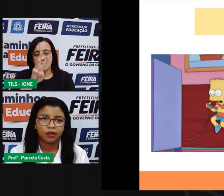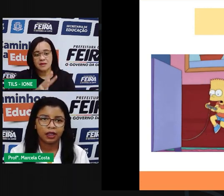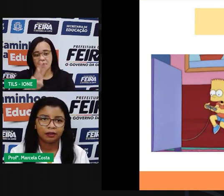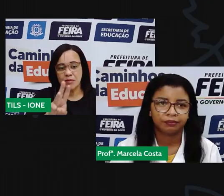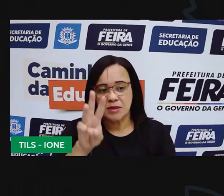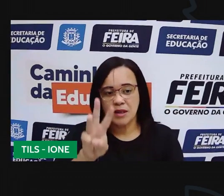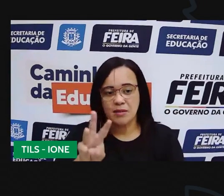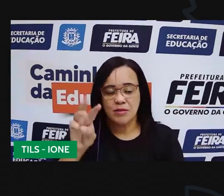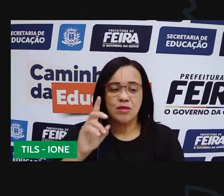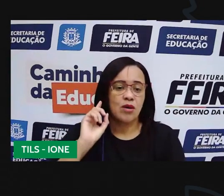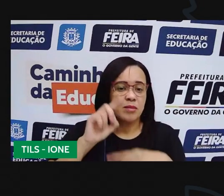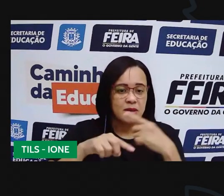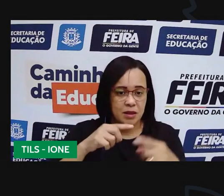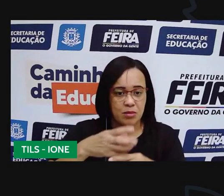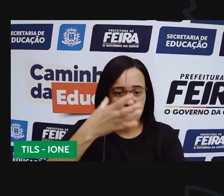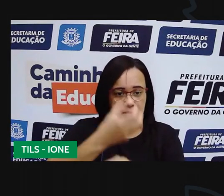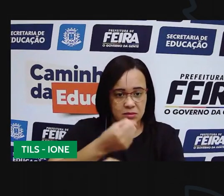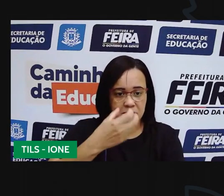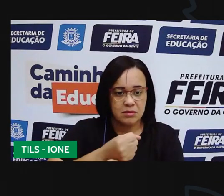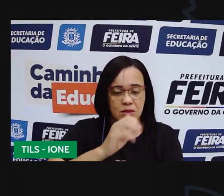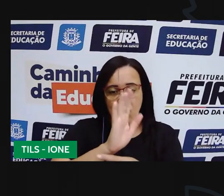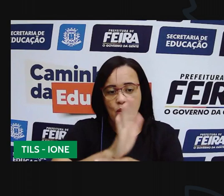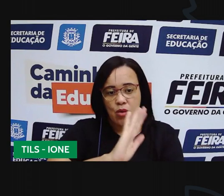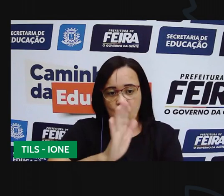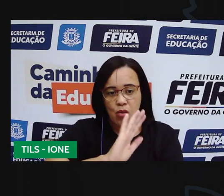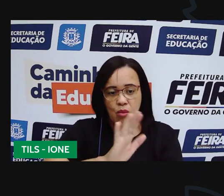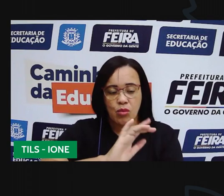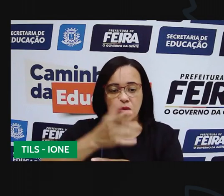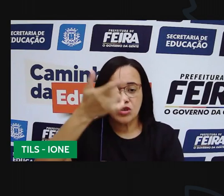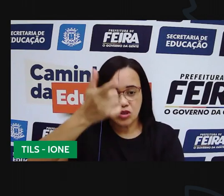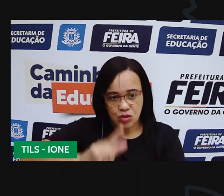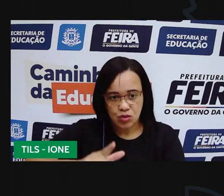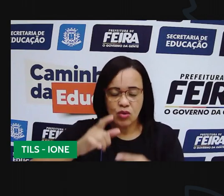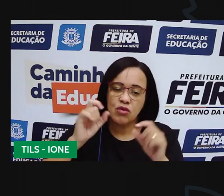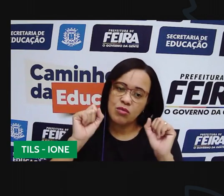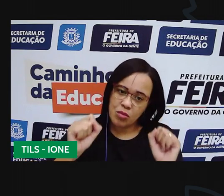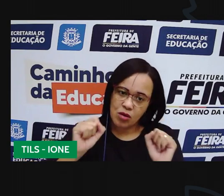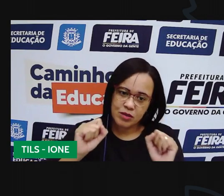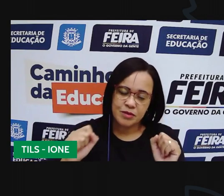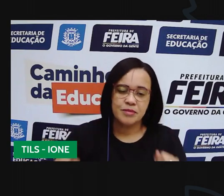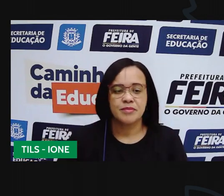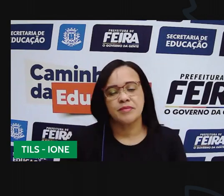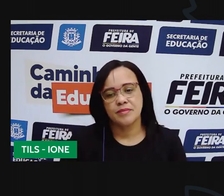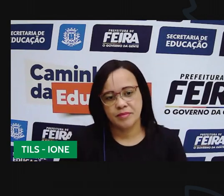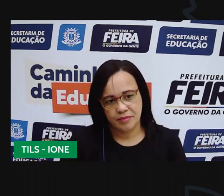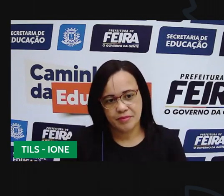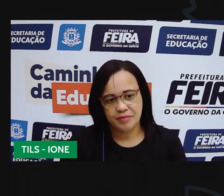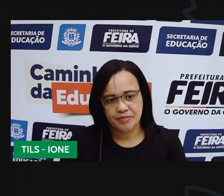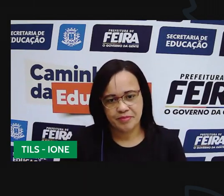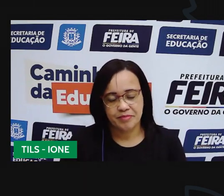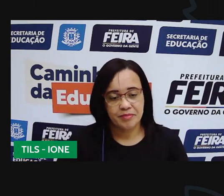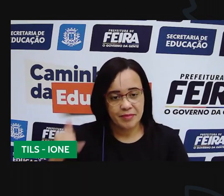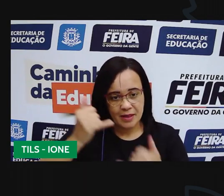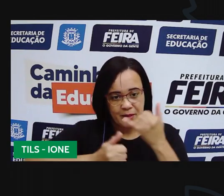possa acessar o jogo.